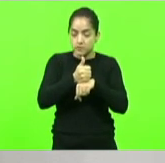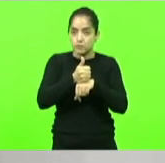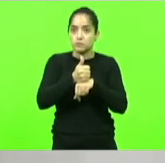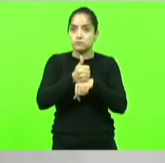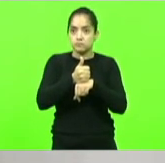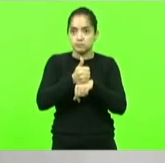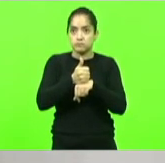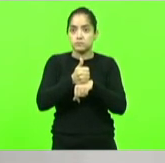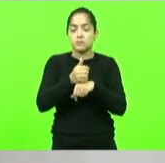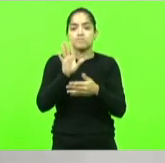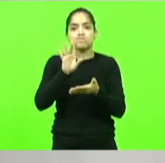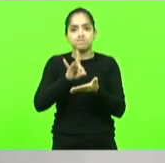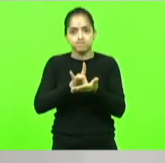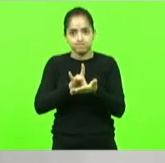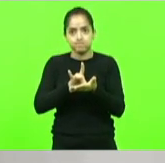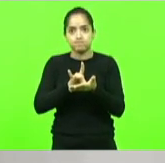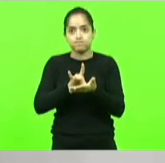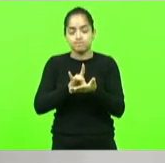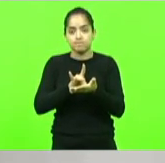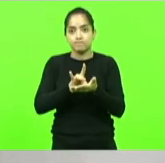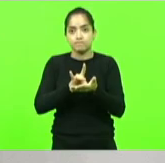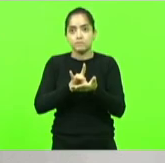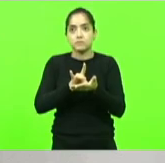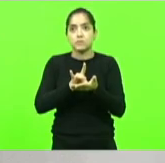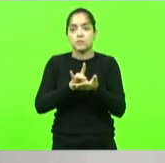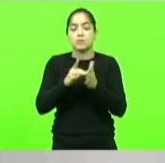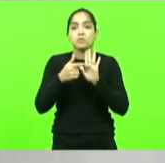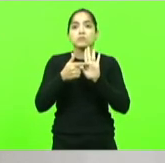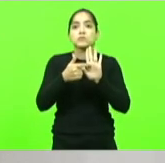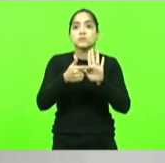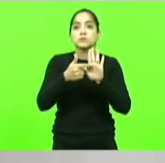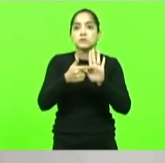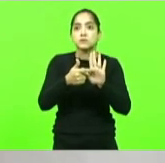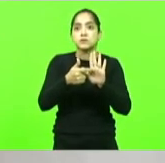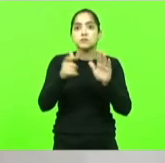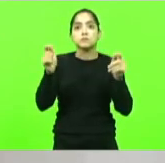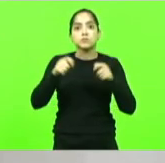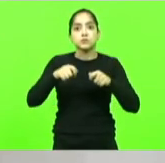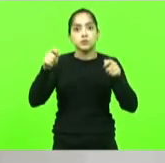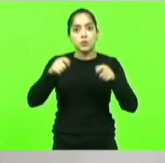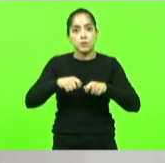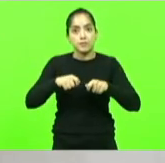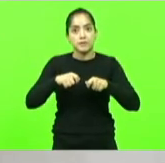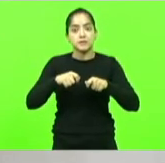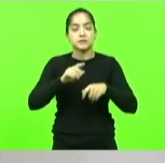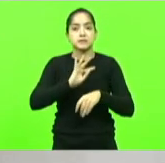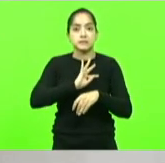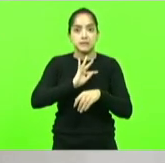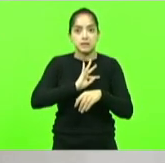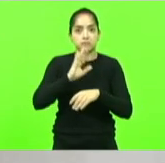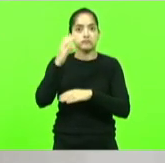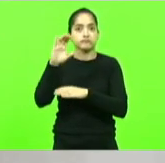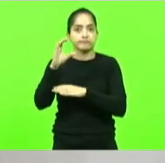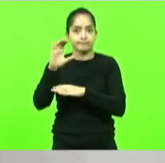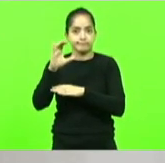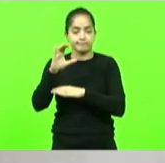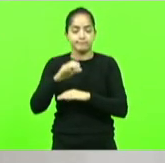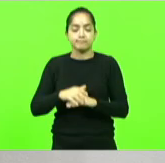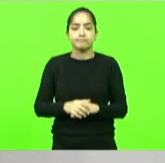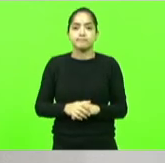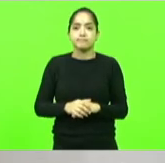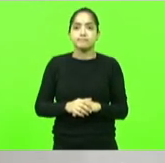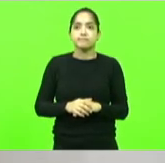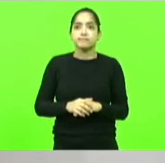legitimada por meio da demonstração de competências técnico-científicas de